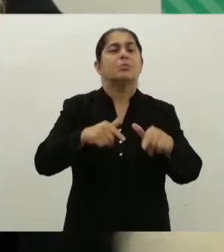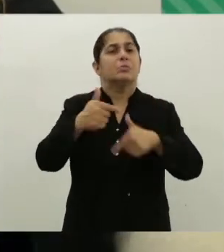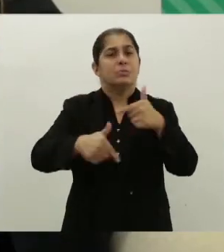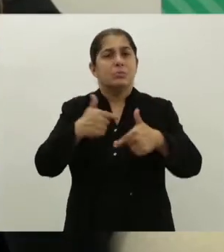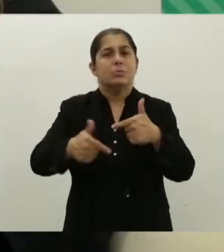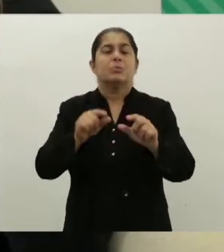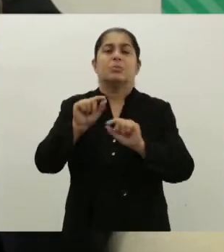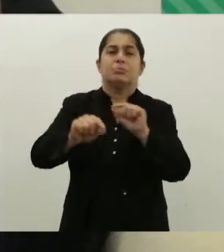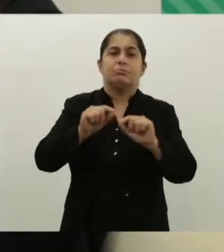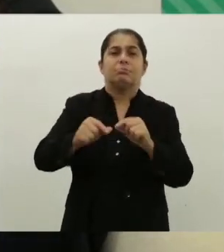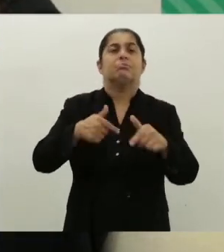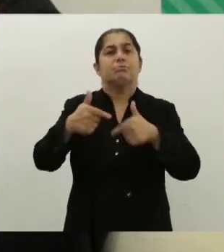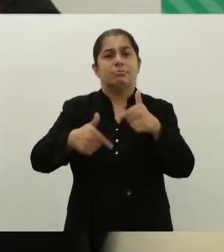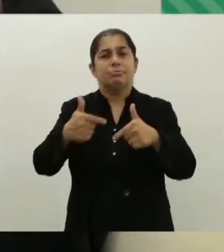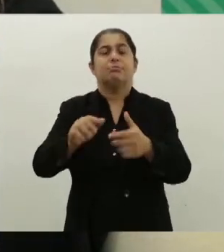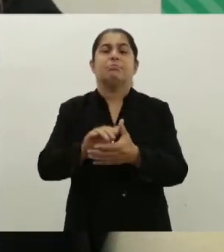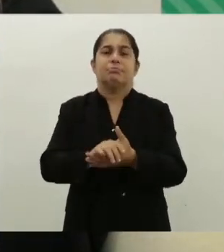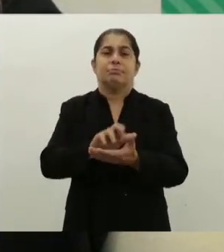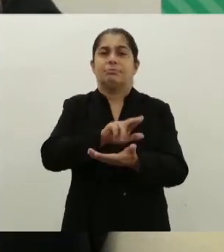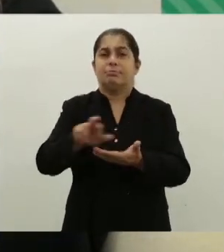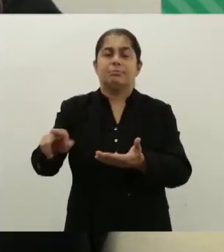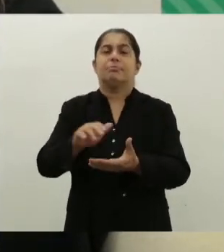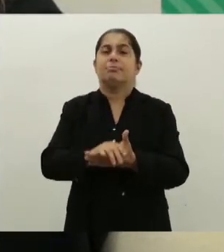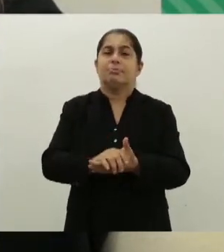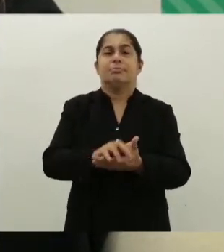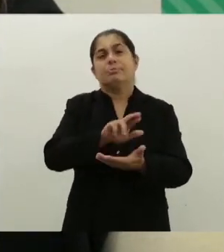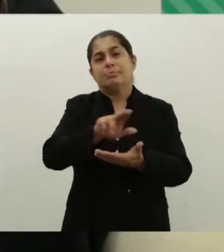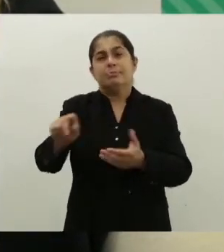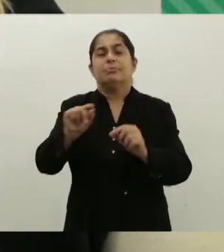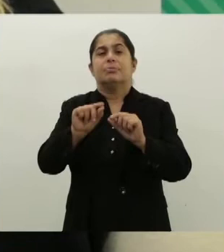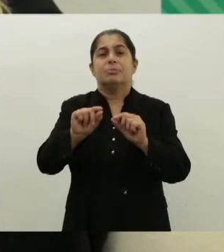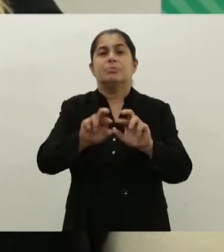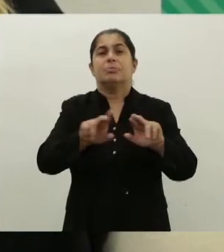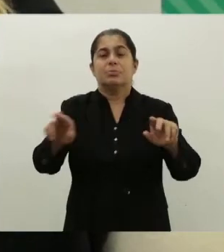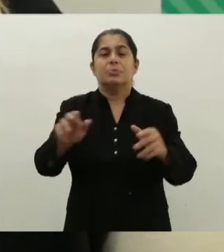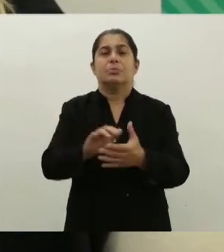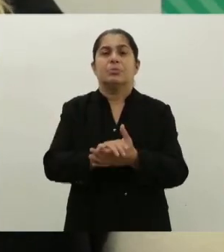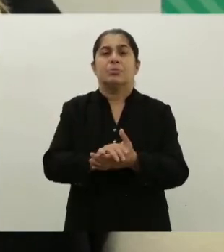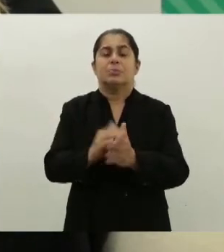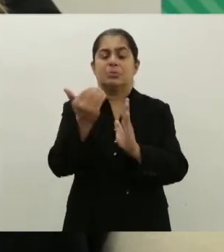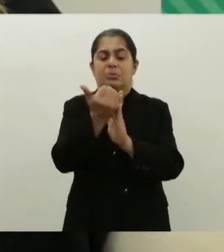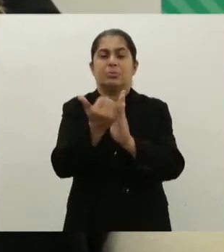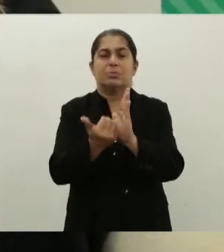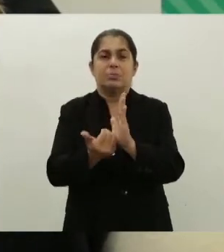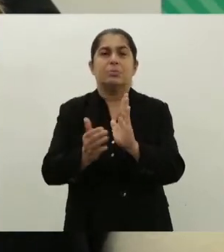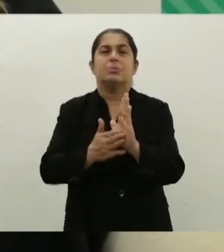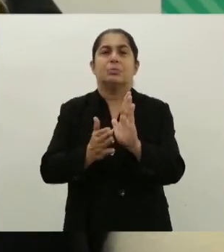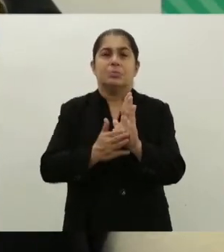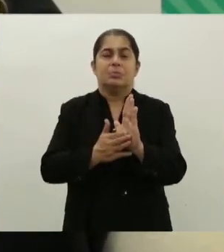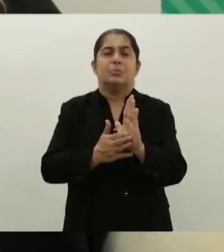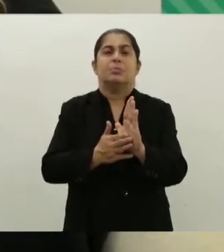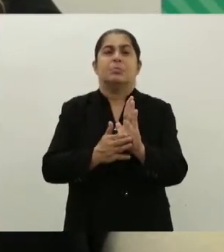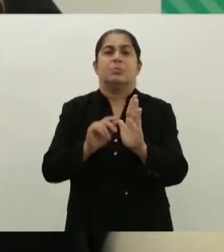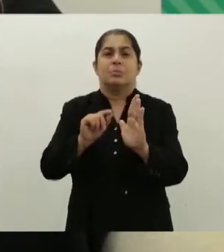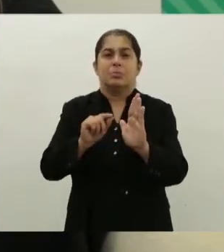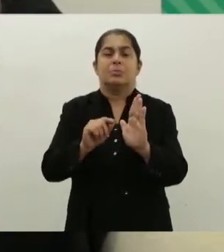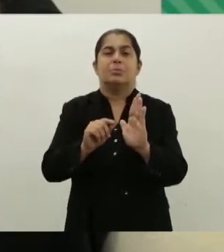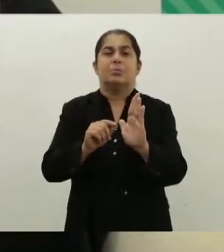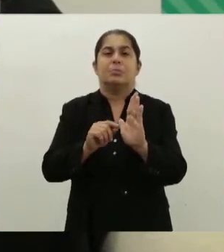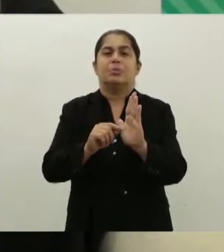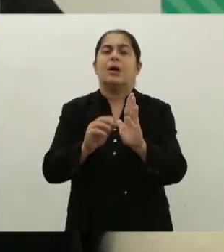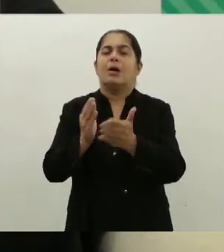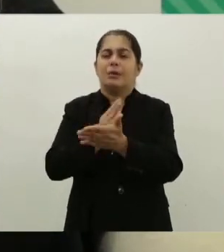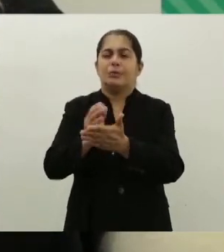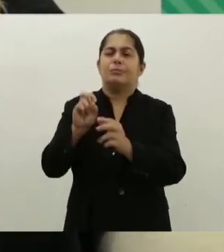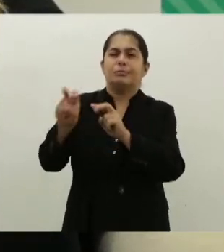quem está trabalhando, quem trabalha na área, quem sabe as razões e as causas, porque acontece na